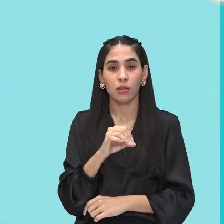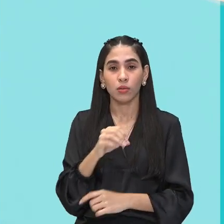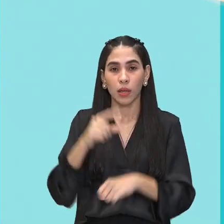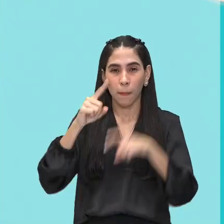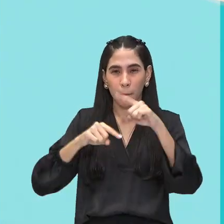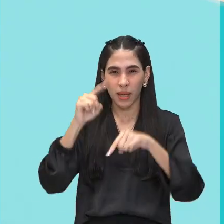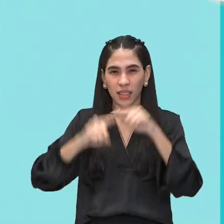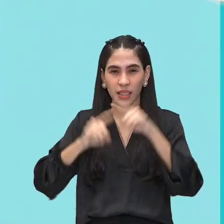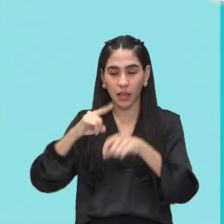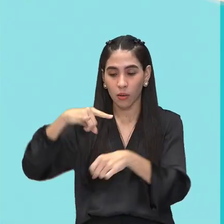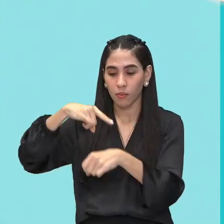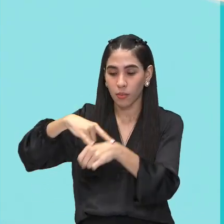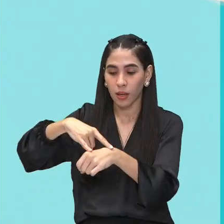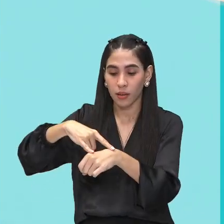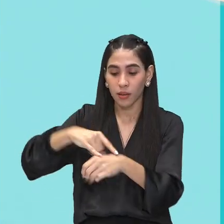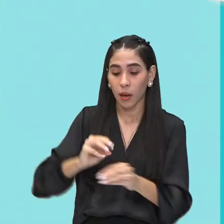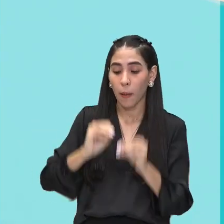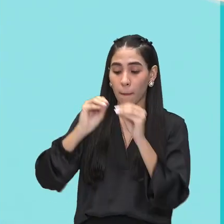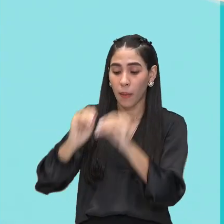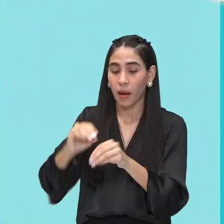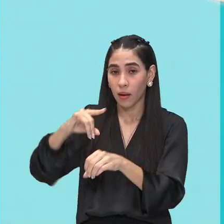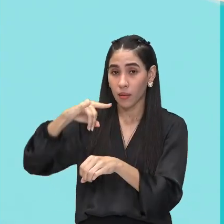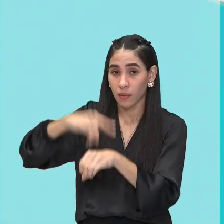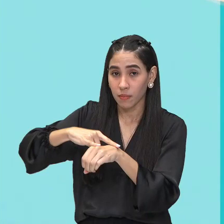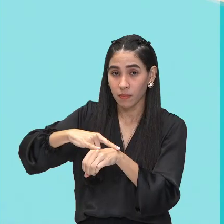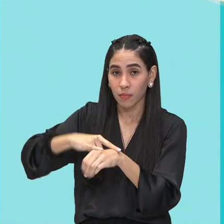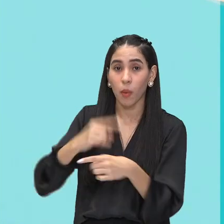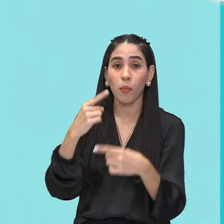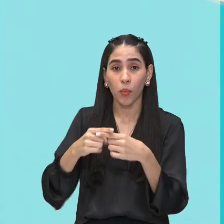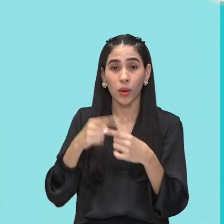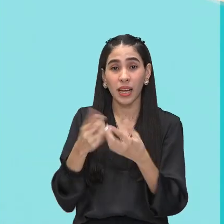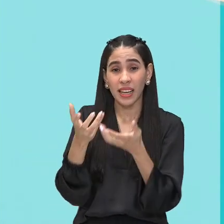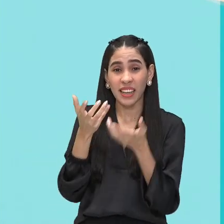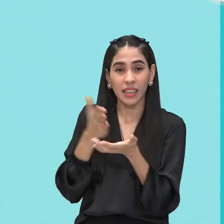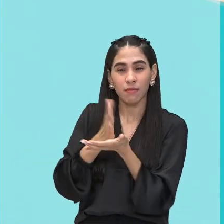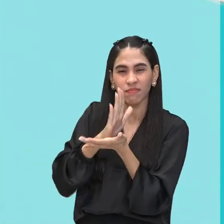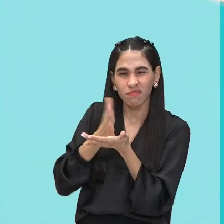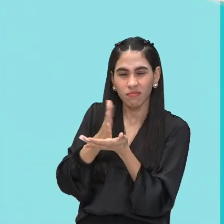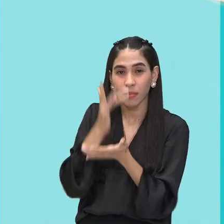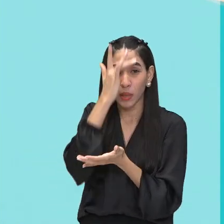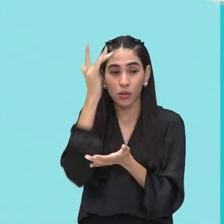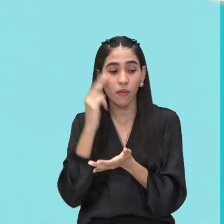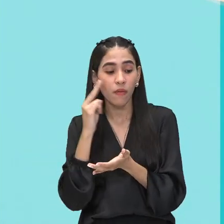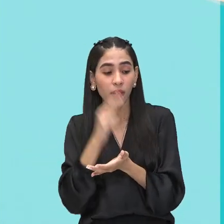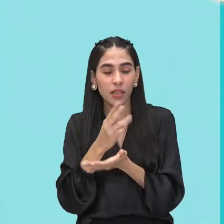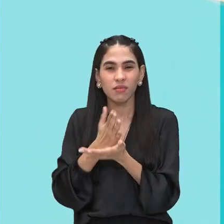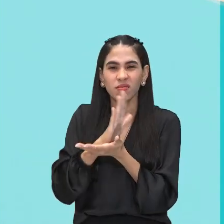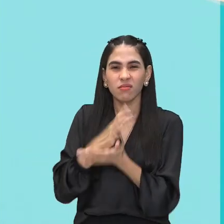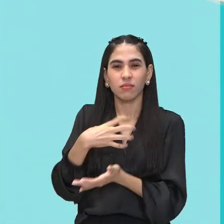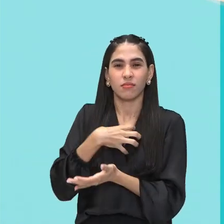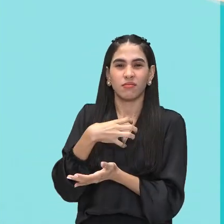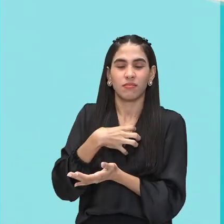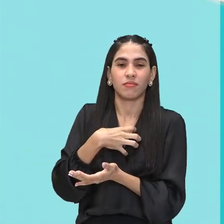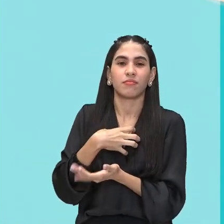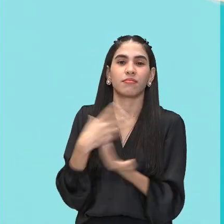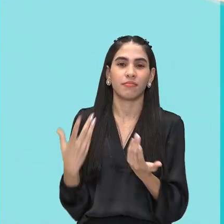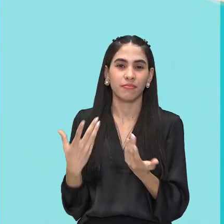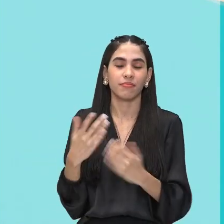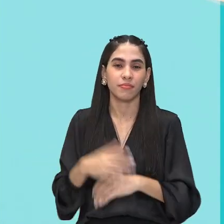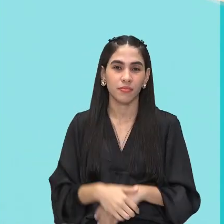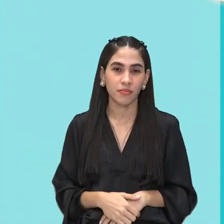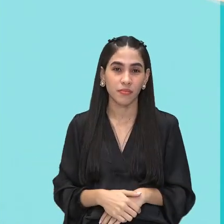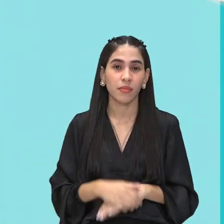colocou numa galeria de arte, ele fez isso o quê? Para provocar o espectador, para mostrar o